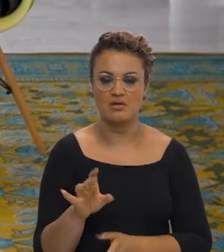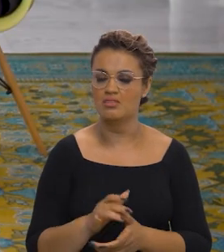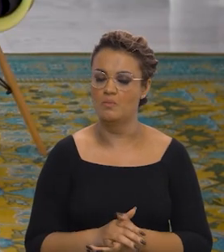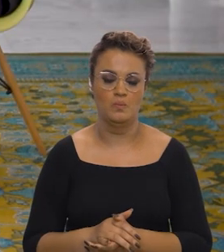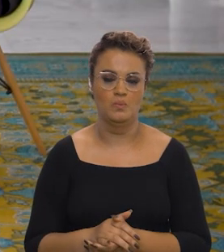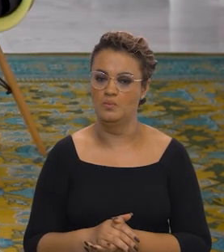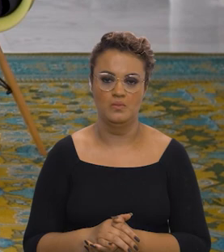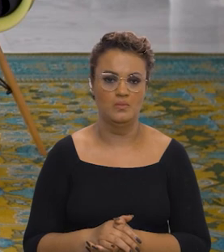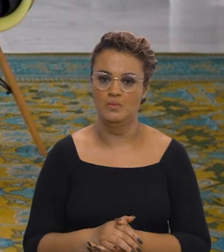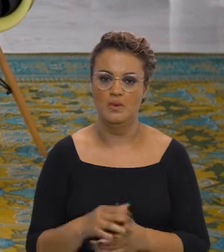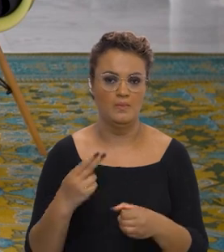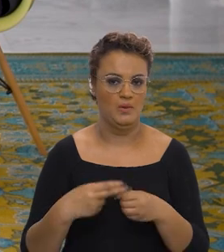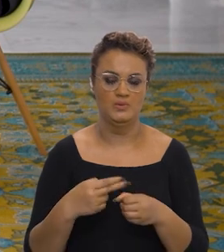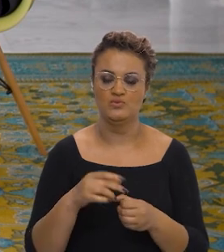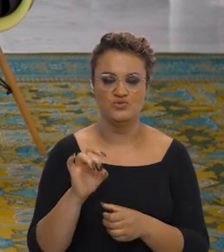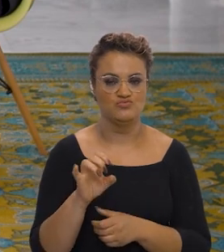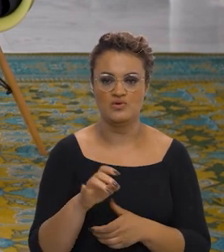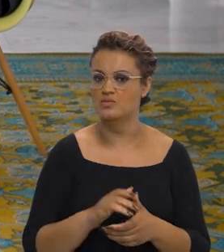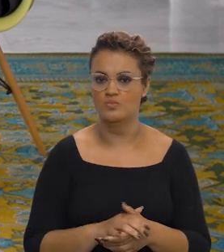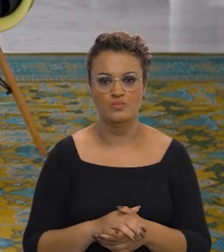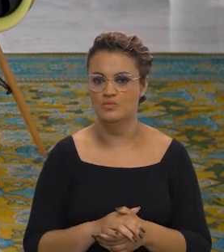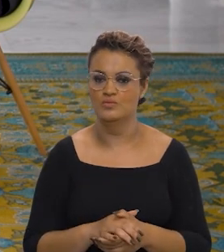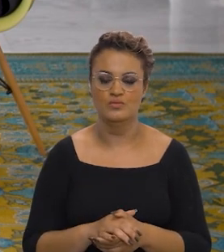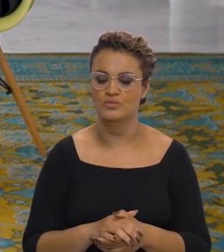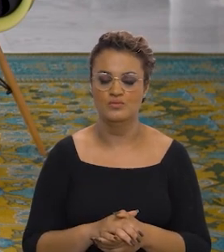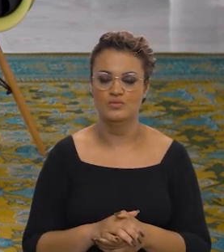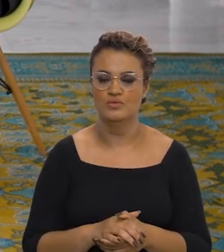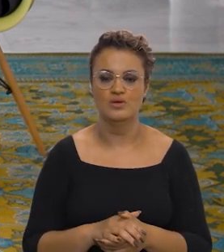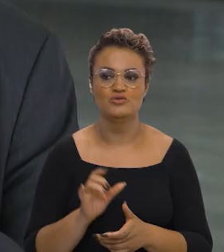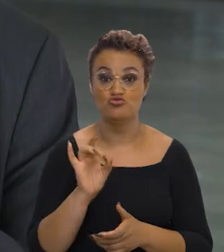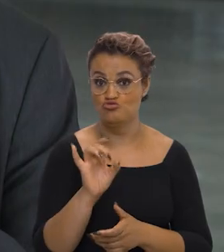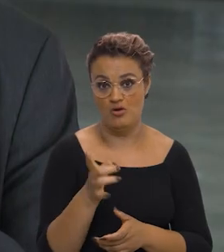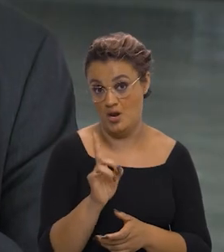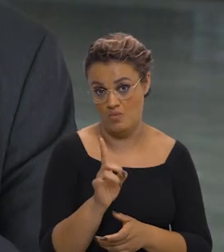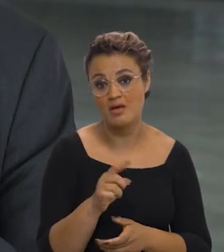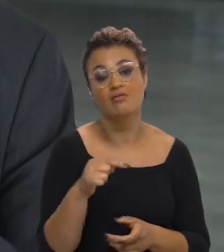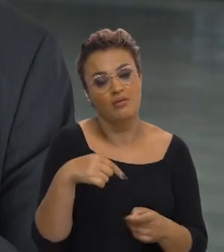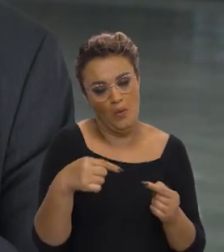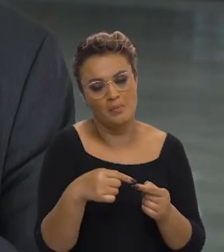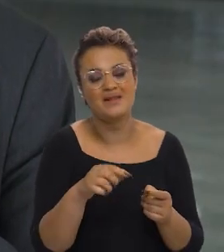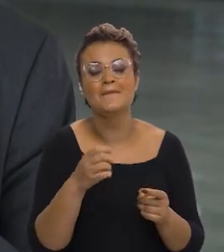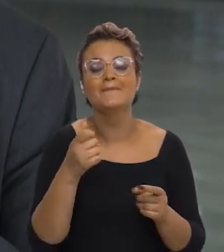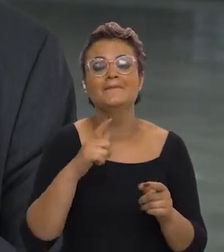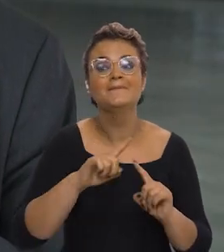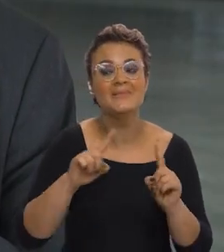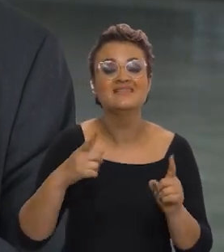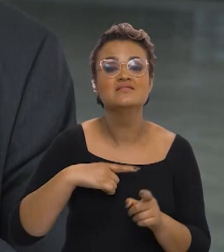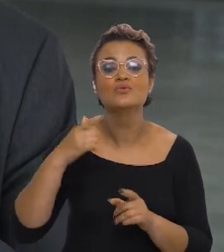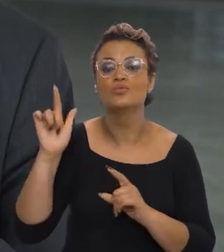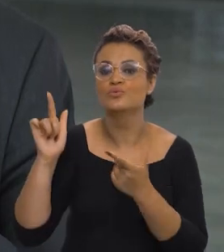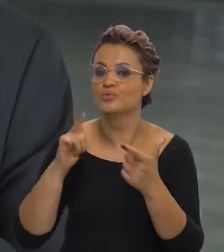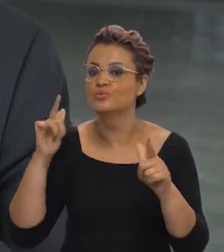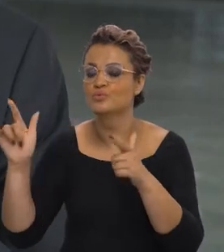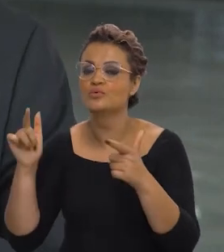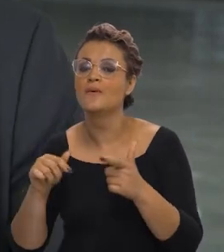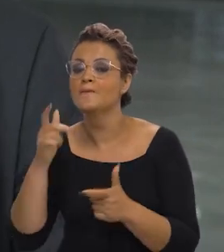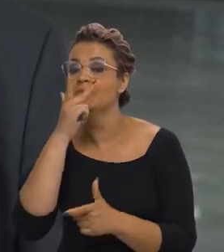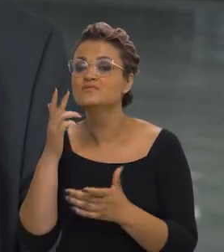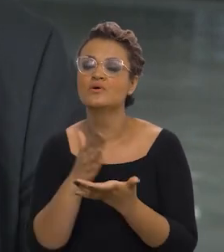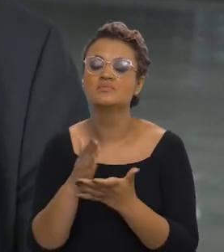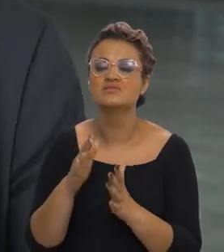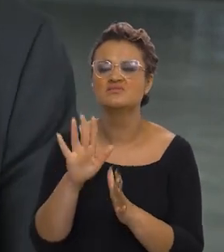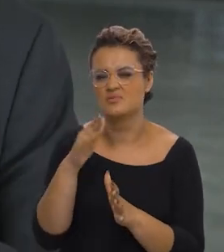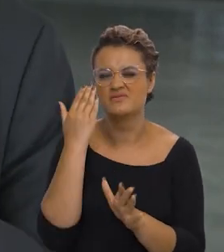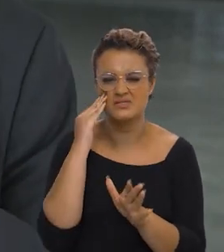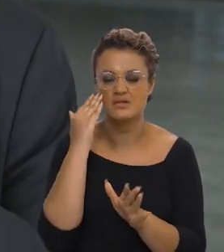recursos da União, que é o orçamento geral da União. São aqueles recursos que entram, que algumas pessoas,